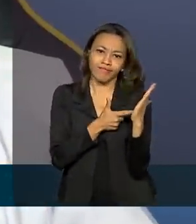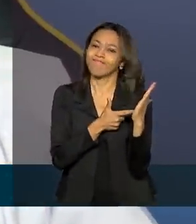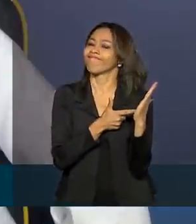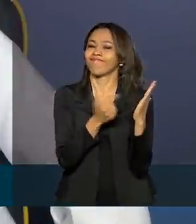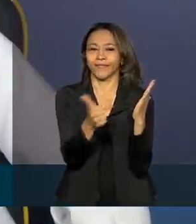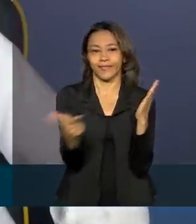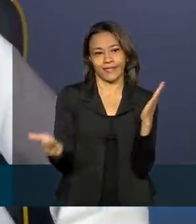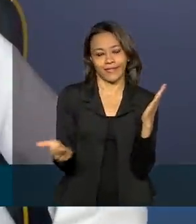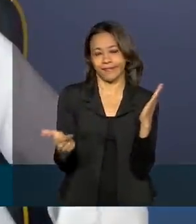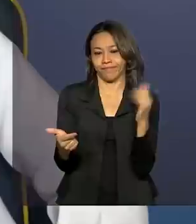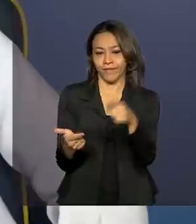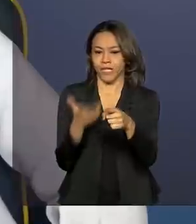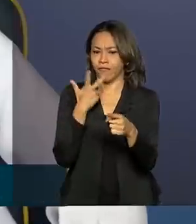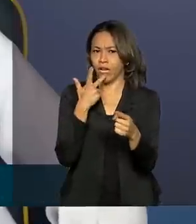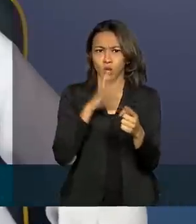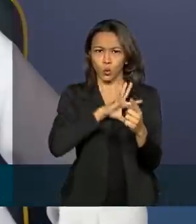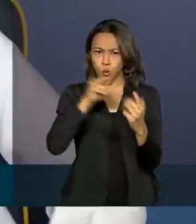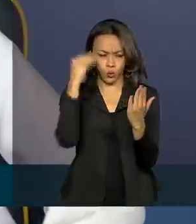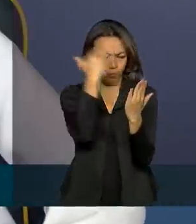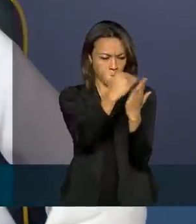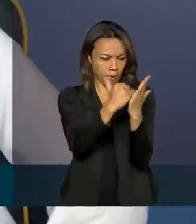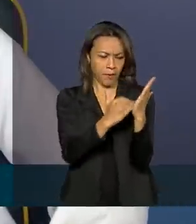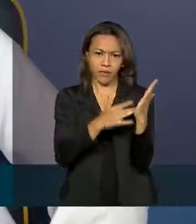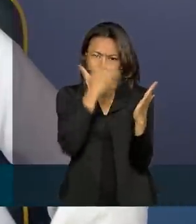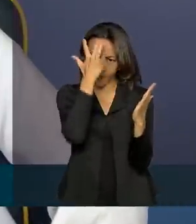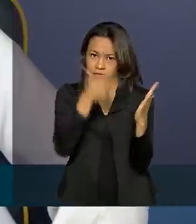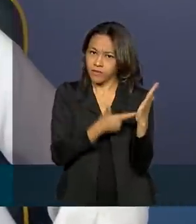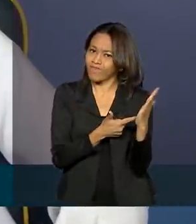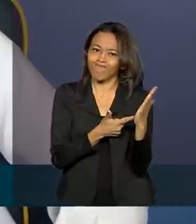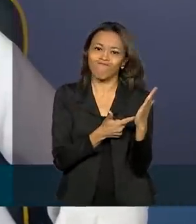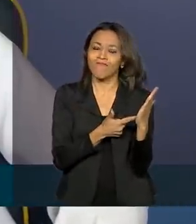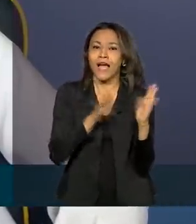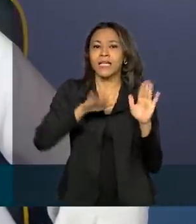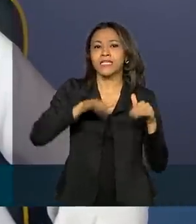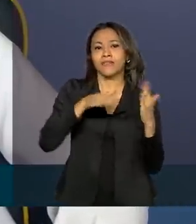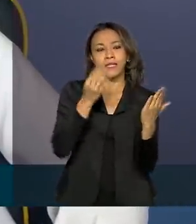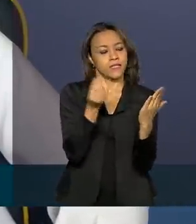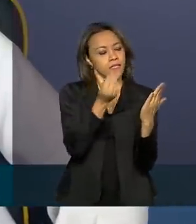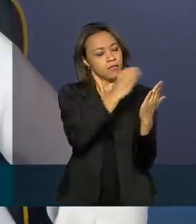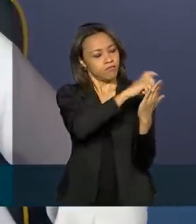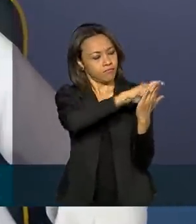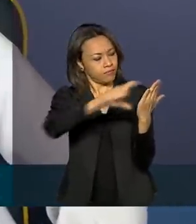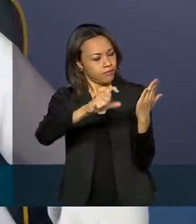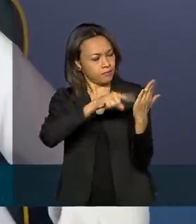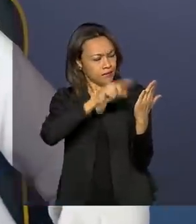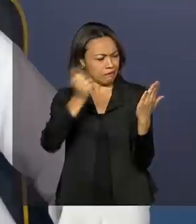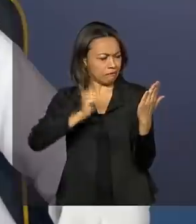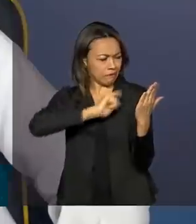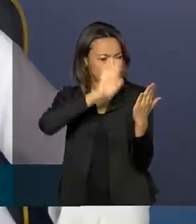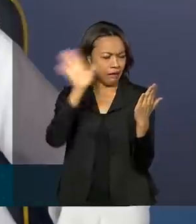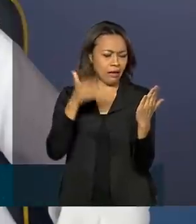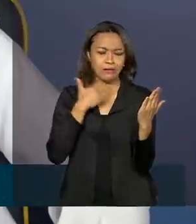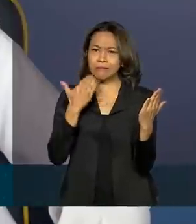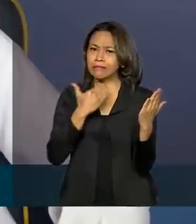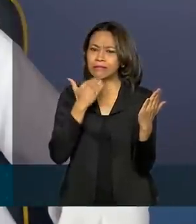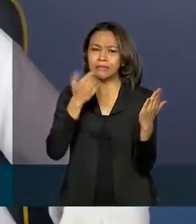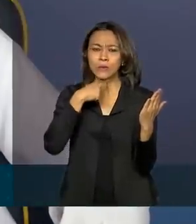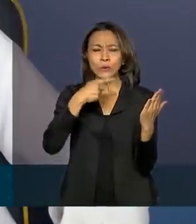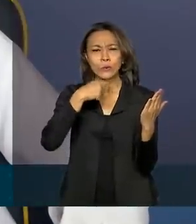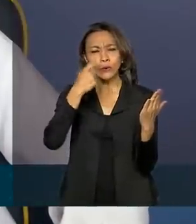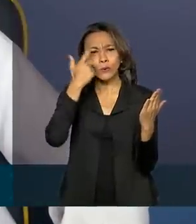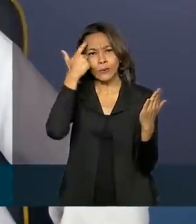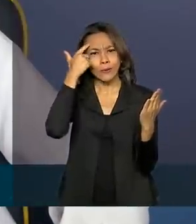embalagem. Nem sempre o rótulo facilita para a gente. Muitas vezes esse rótulo não vai ser tão claro quanto a gente gostaria que fosse.